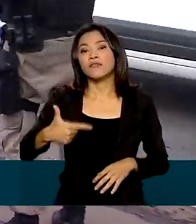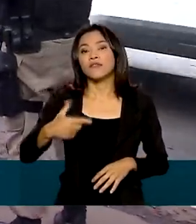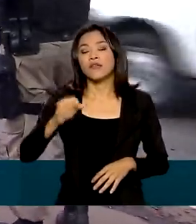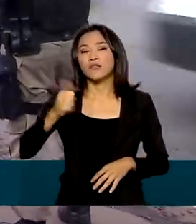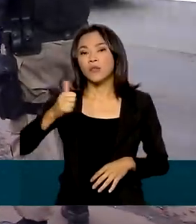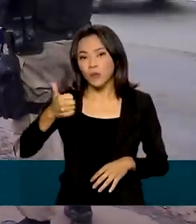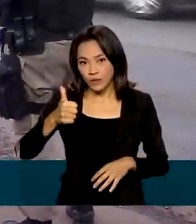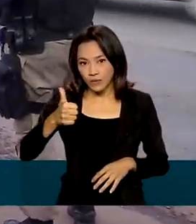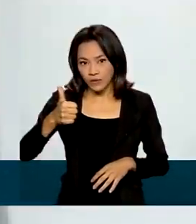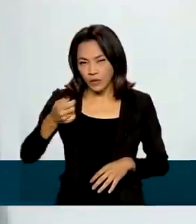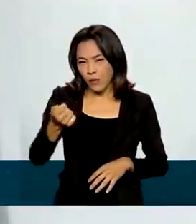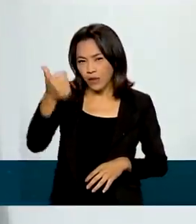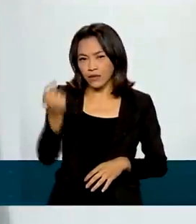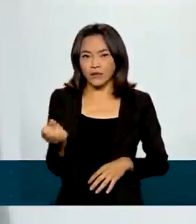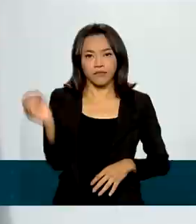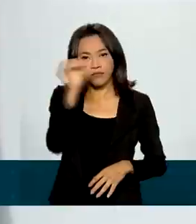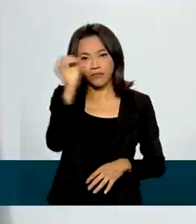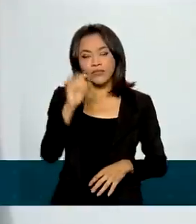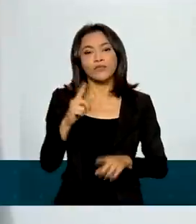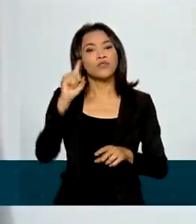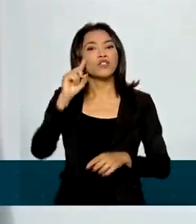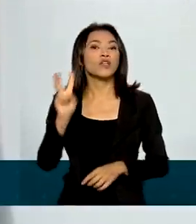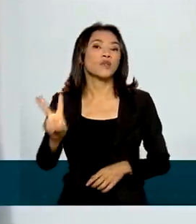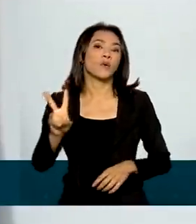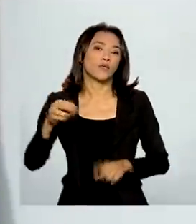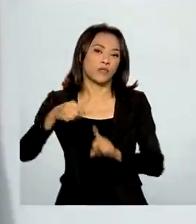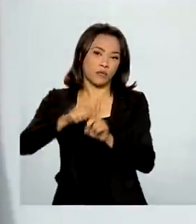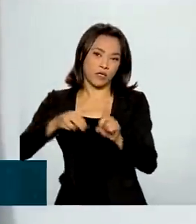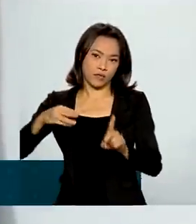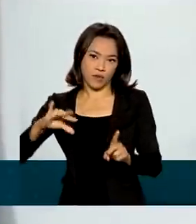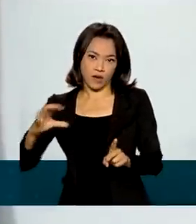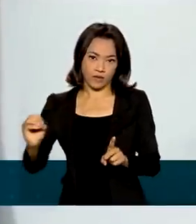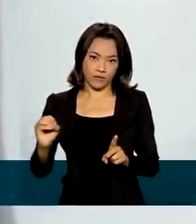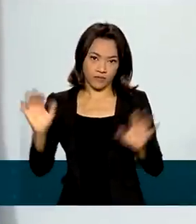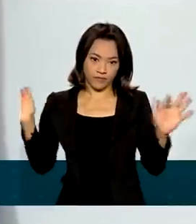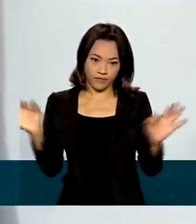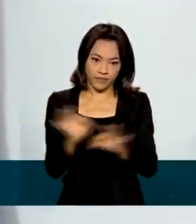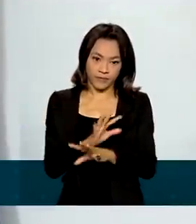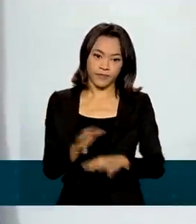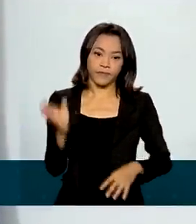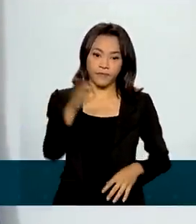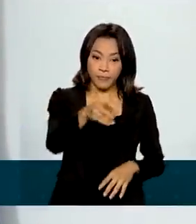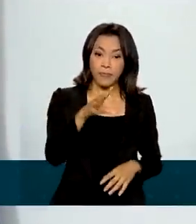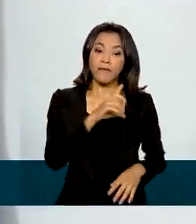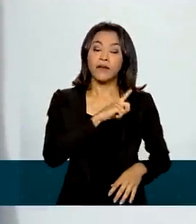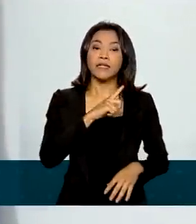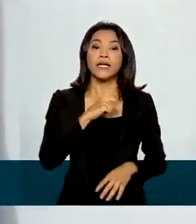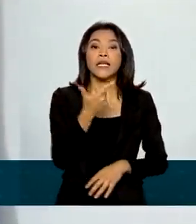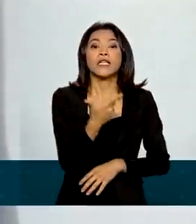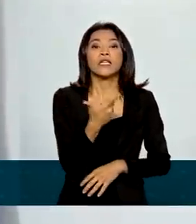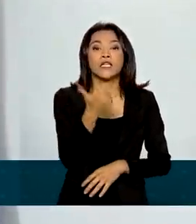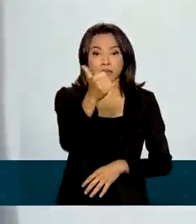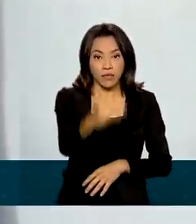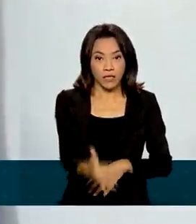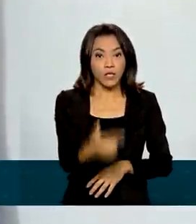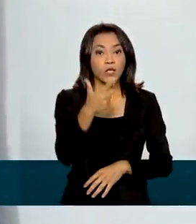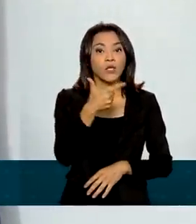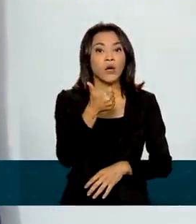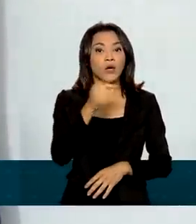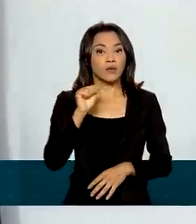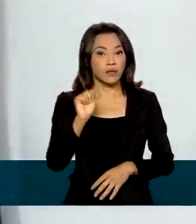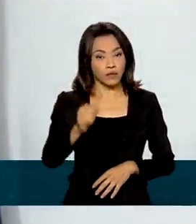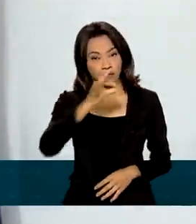dia 2 de março. A operação contará com todo o efetivo de aproximadamente 12 mil policiais